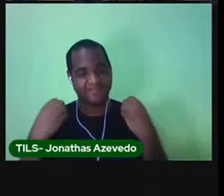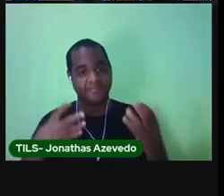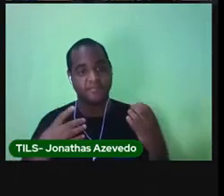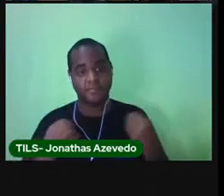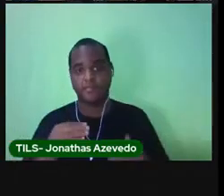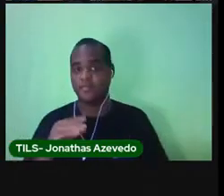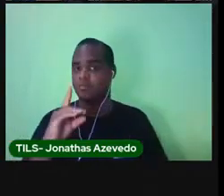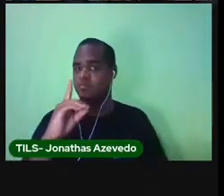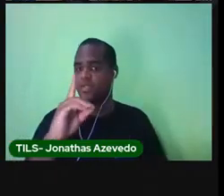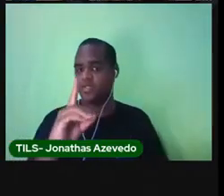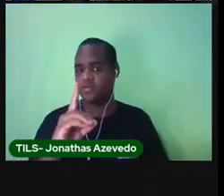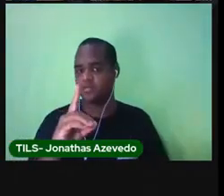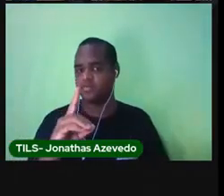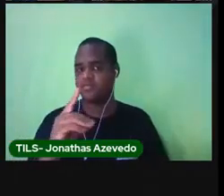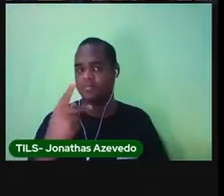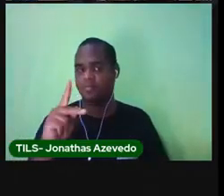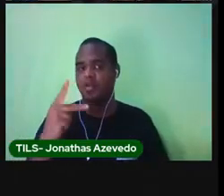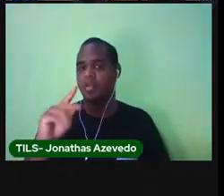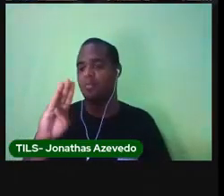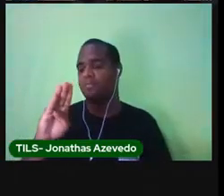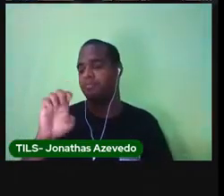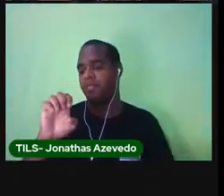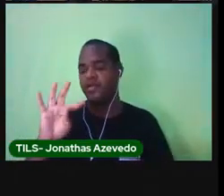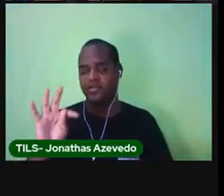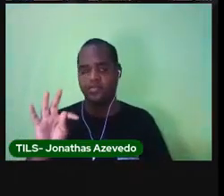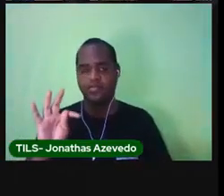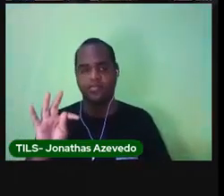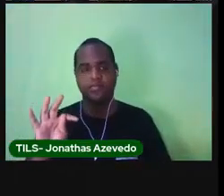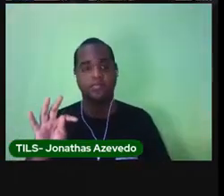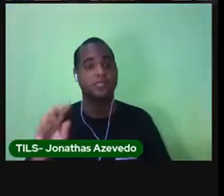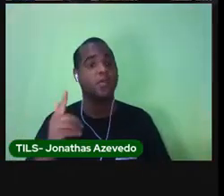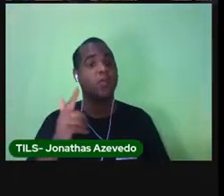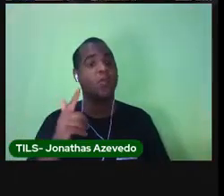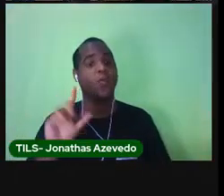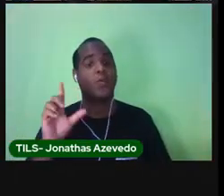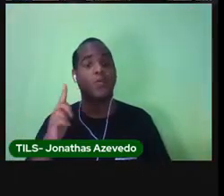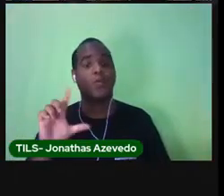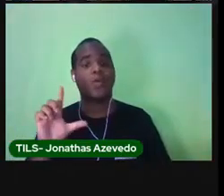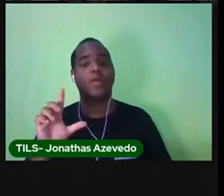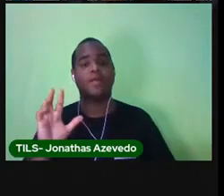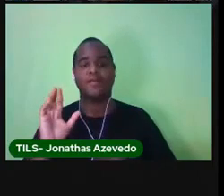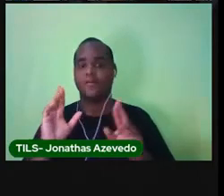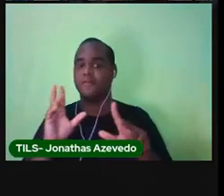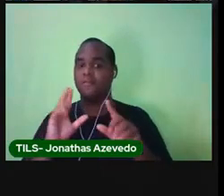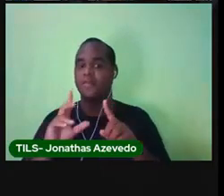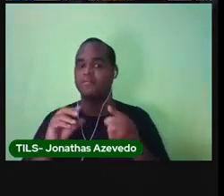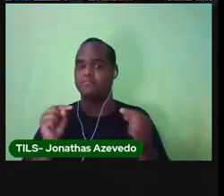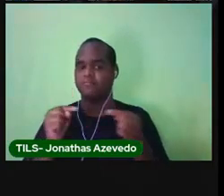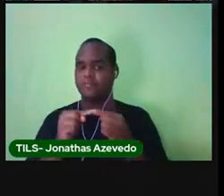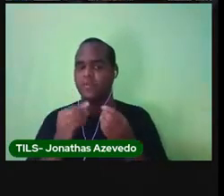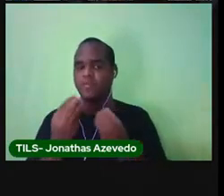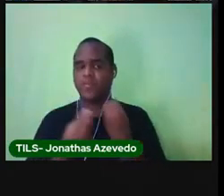destinatário é a Bete. Qual é o assunto do bilhete?